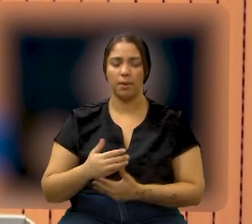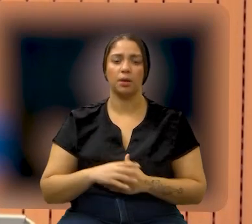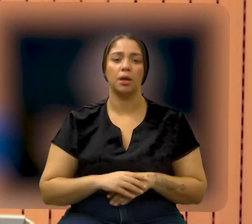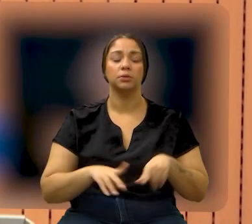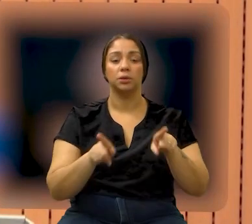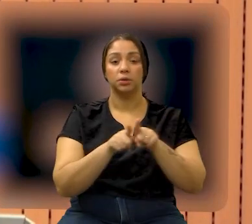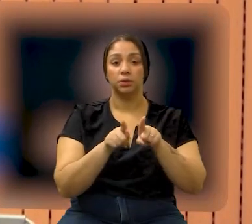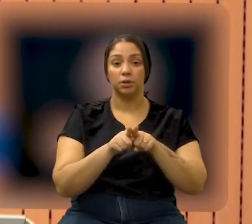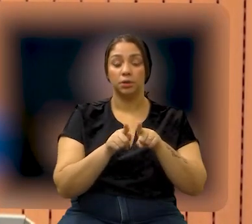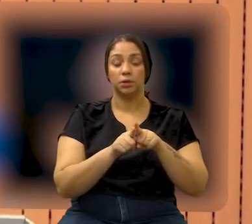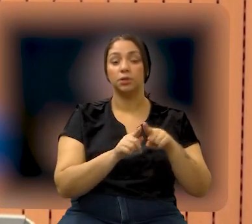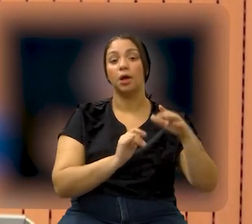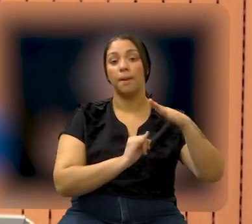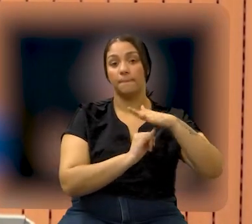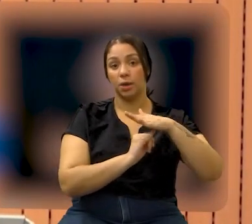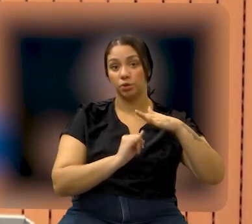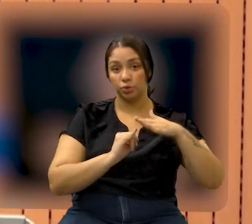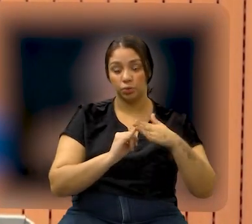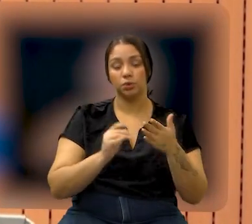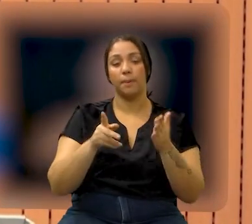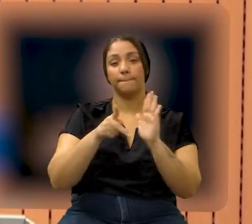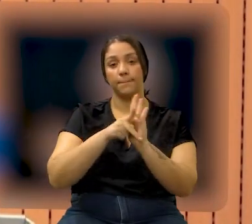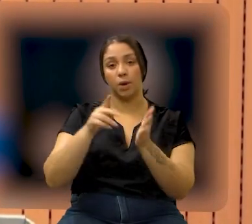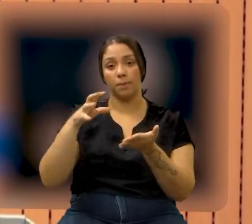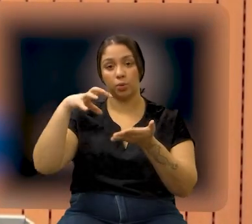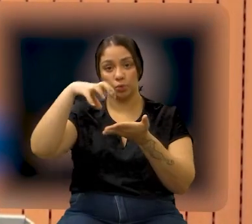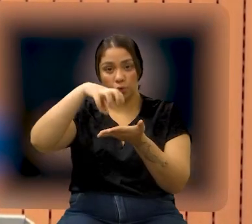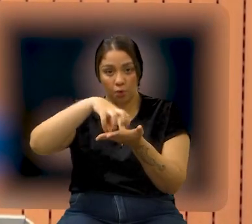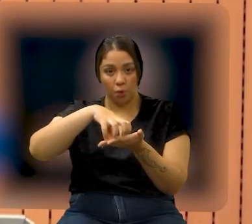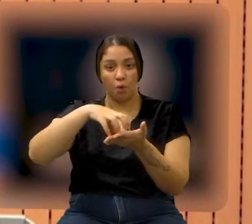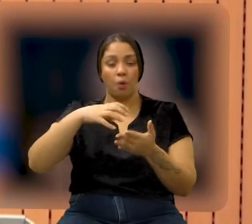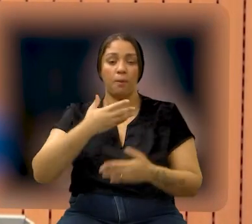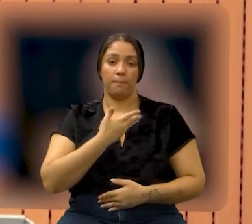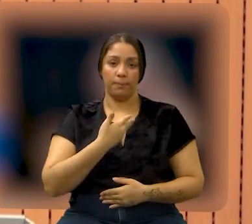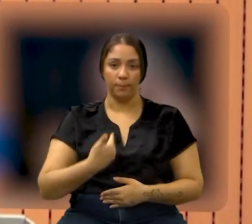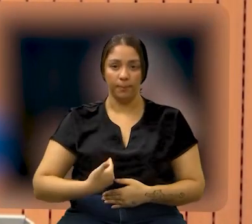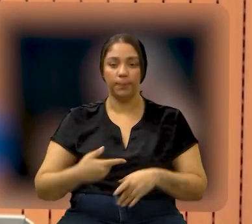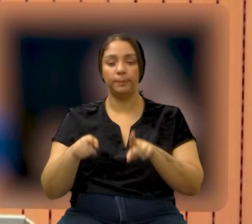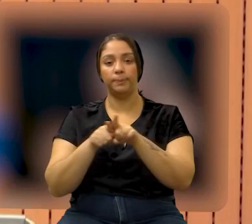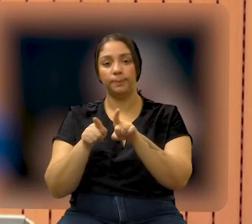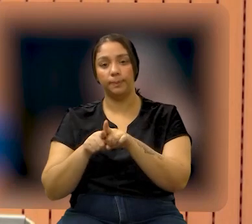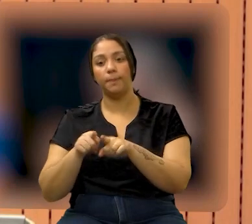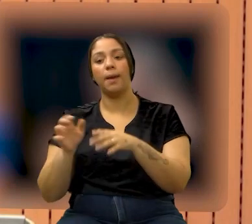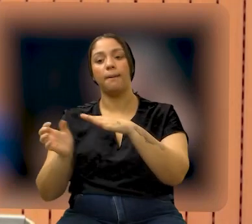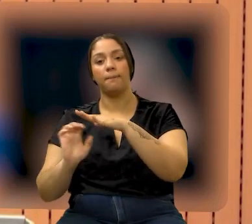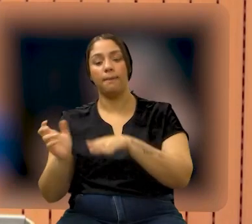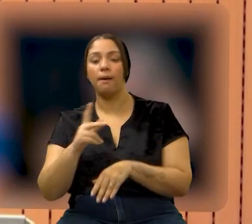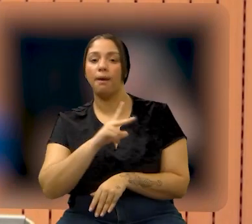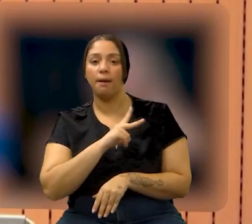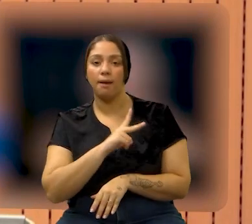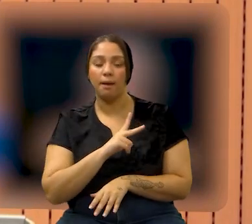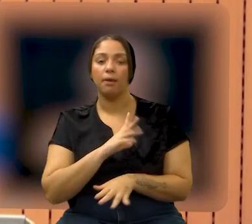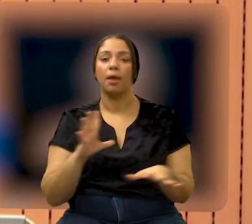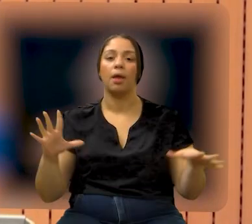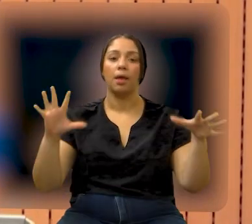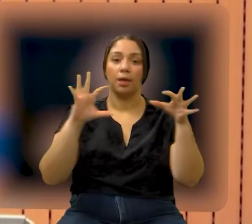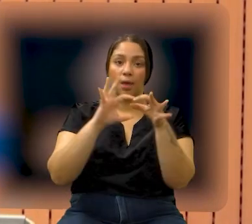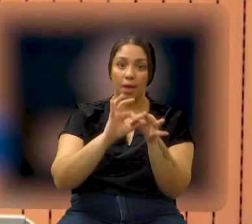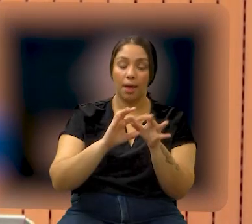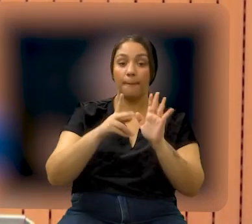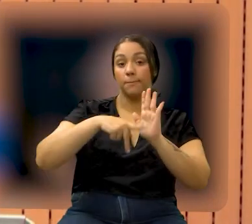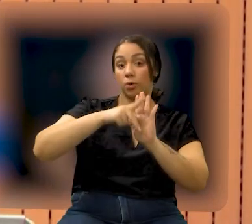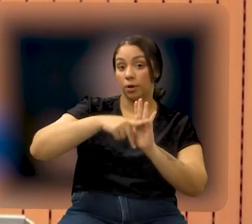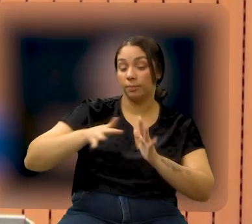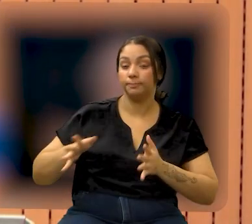e entidades de órgãos governamentais e empresas privadas, tendo por objetivo implementar